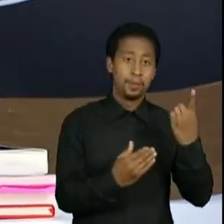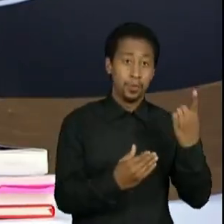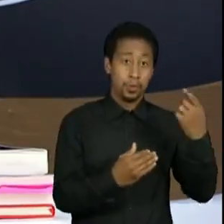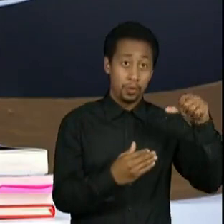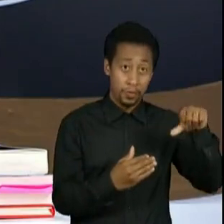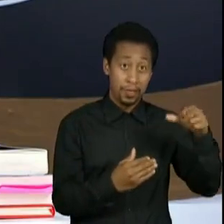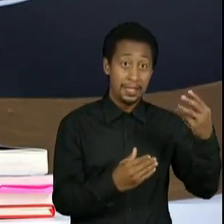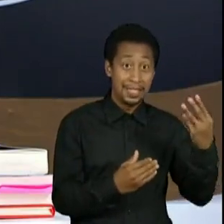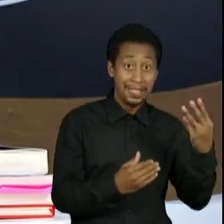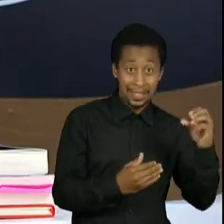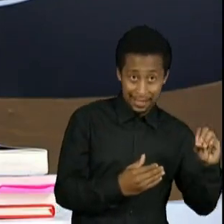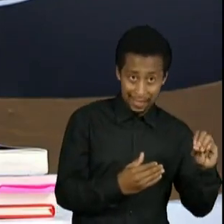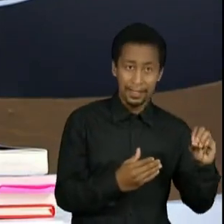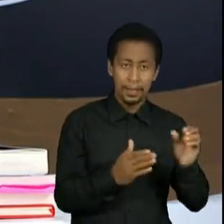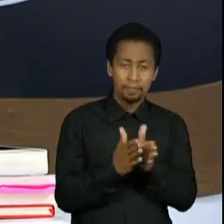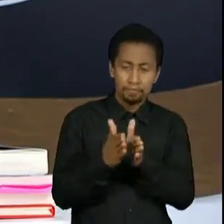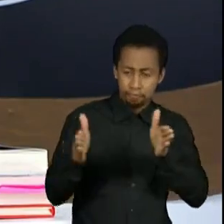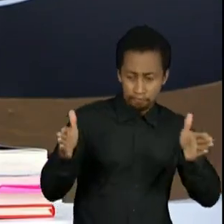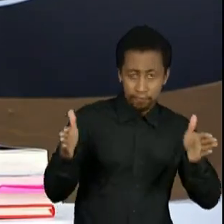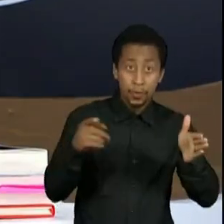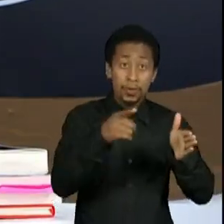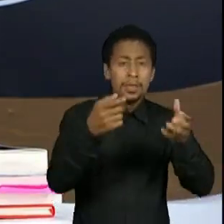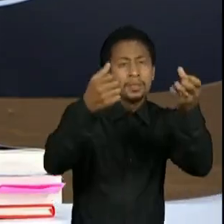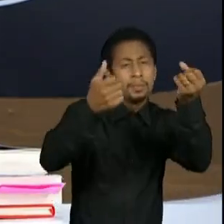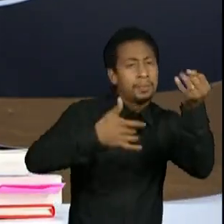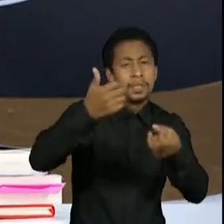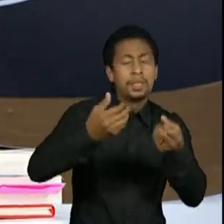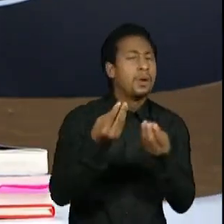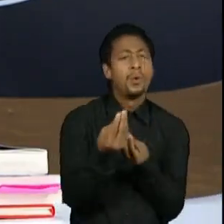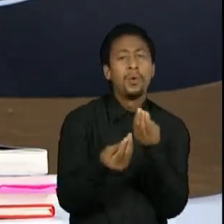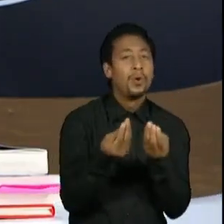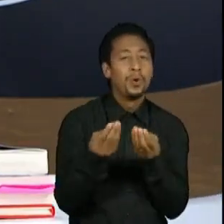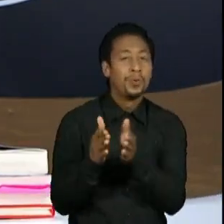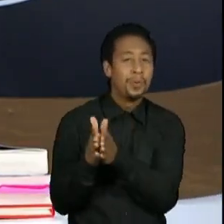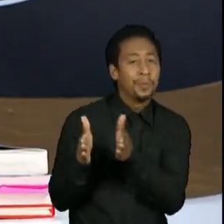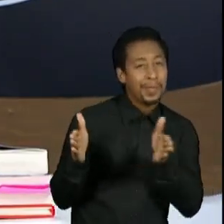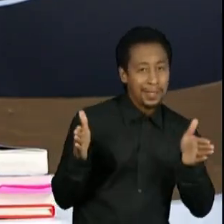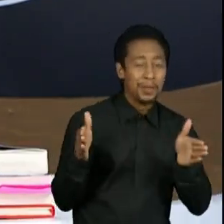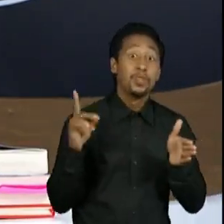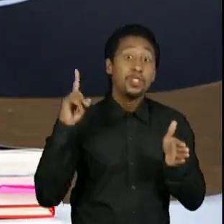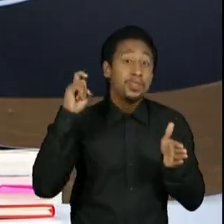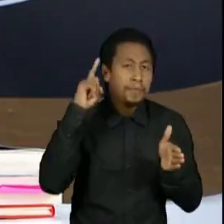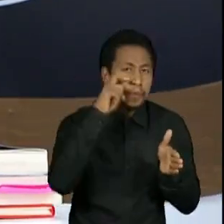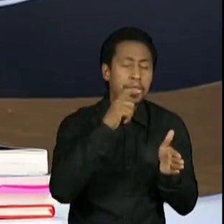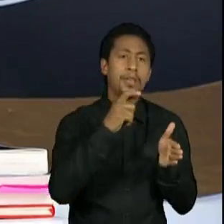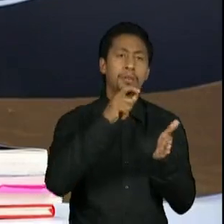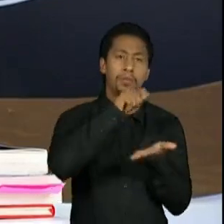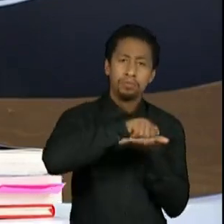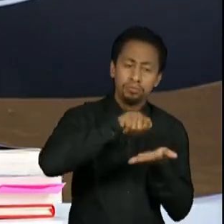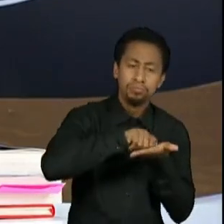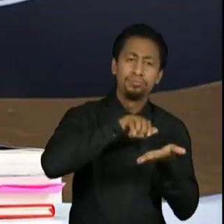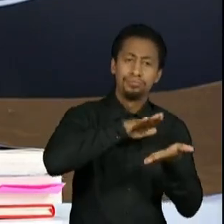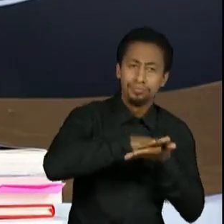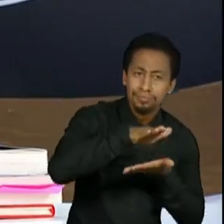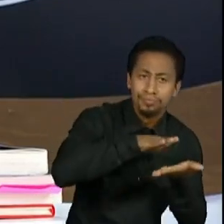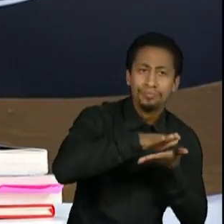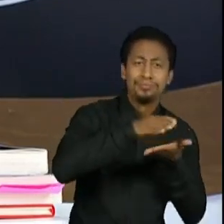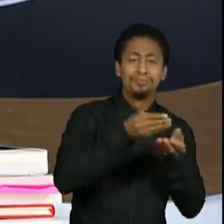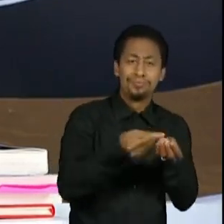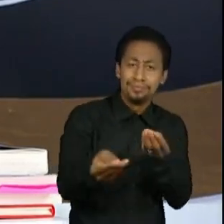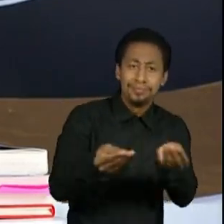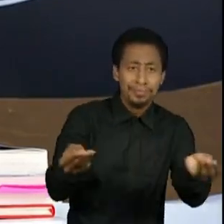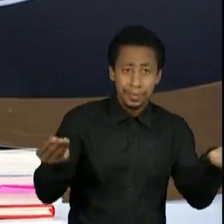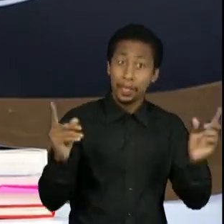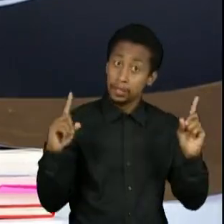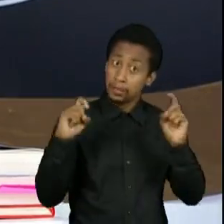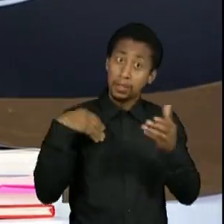obscurecidos e como eles deixaram de ser publicados, sendo eles tão atuais ainda hoje. Mas quando você fala dos